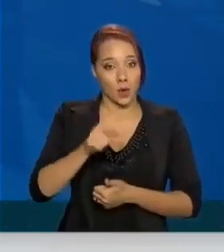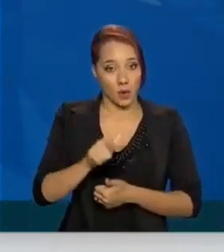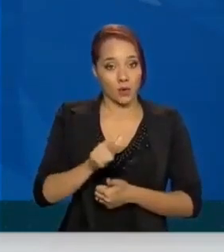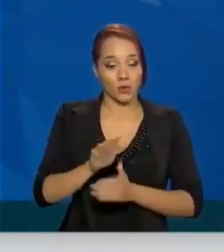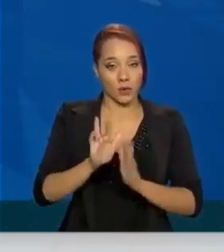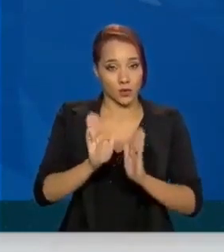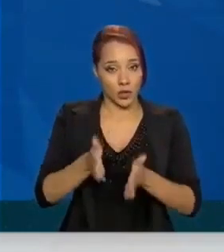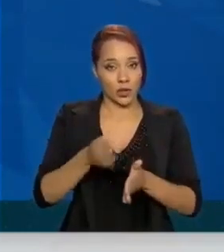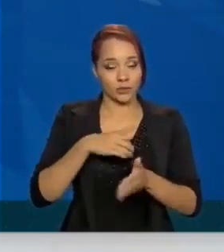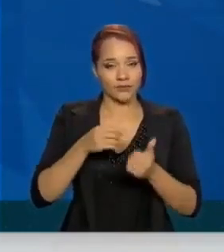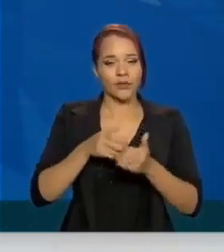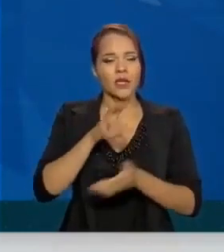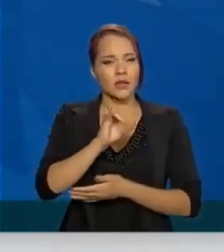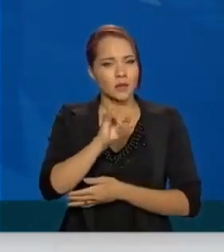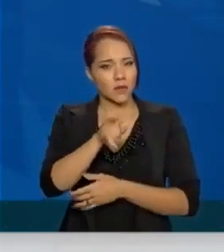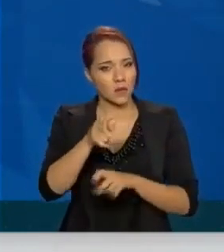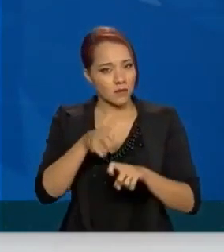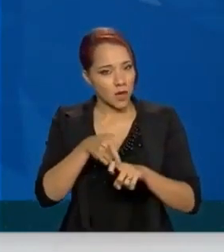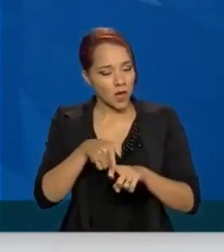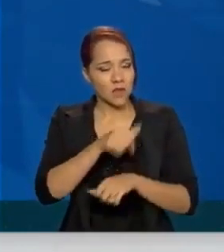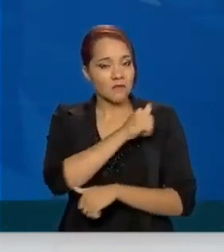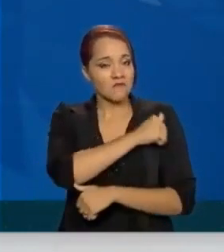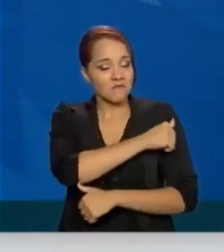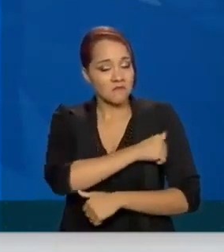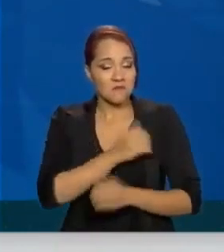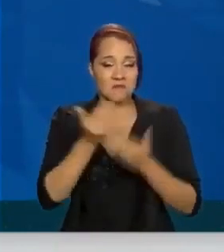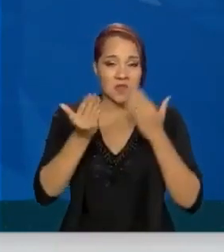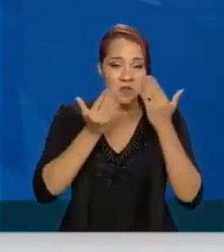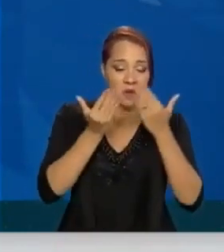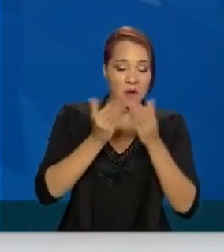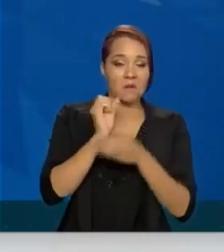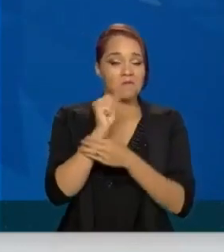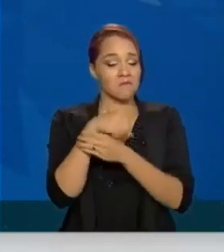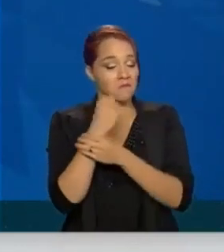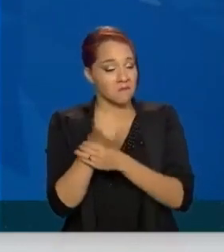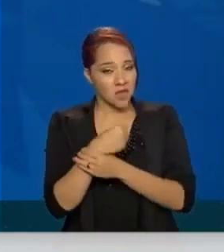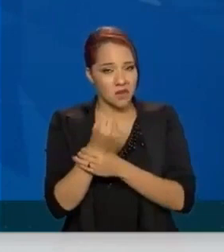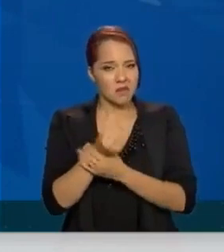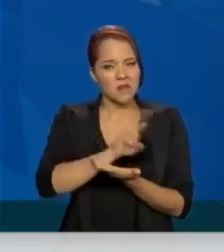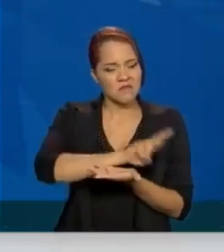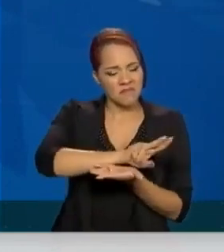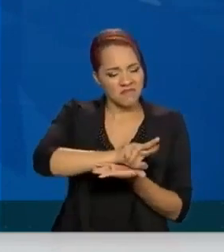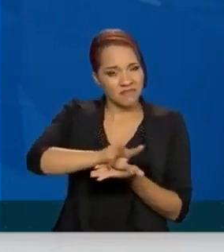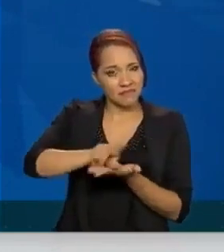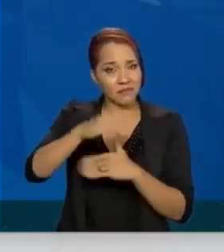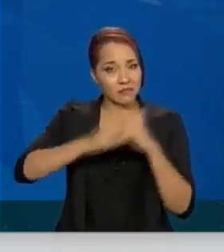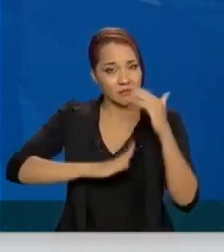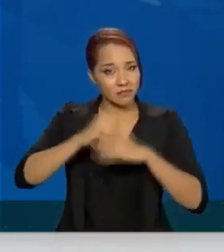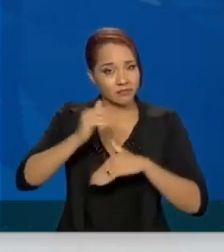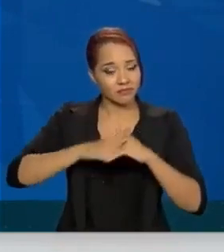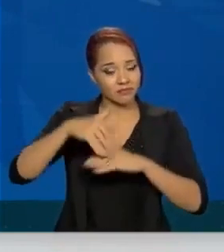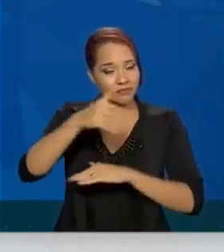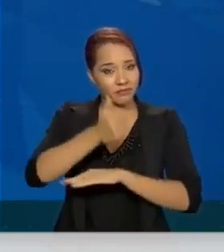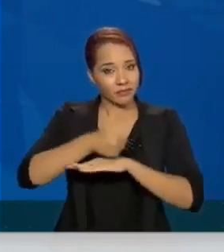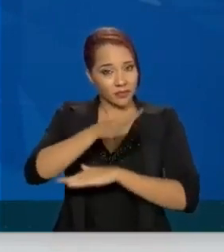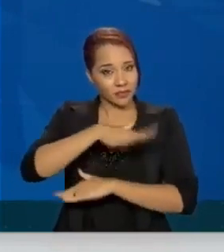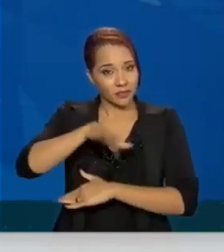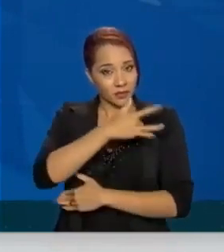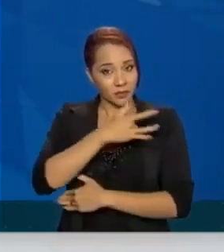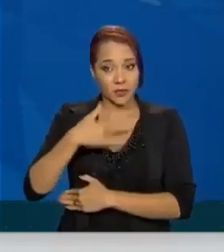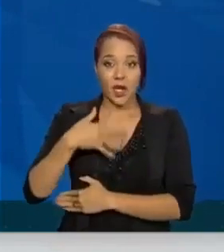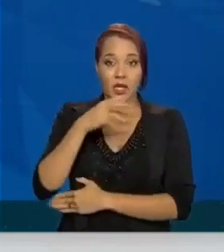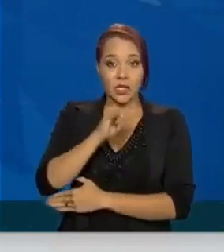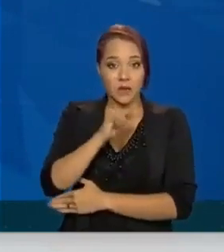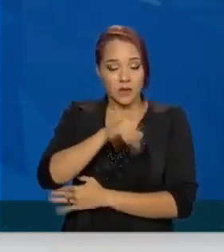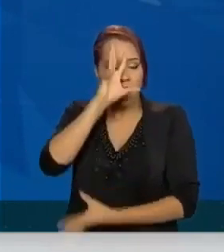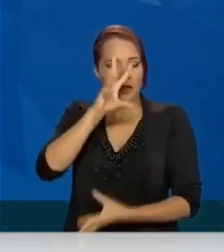Se você é médico, enfermeiro, psicólogo, fisioterapeuta, essas profissões que são da saúde, se você